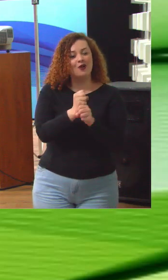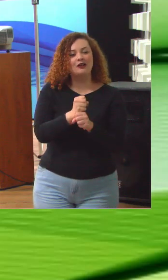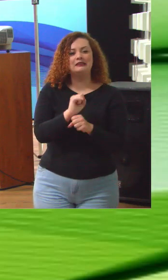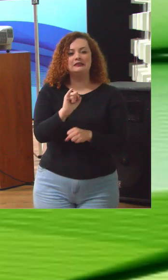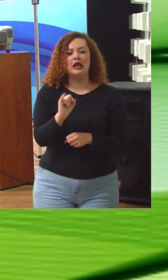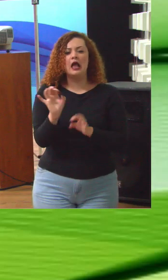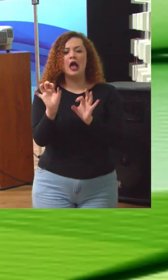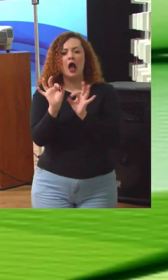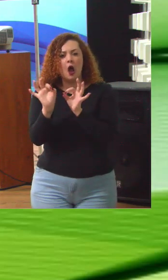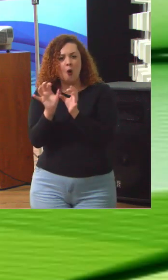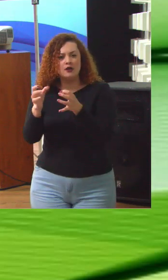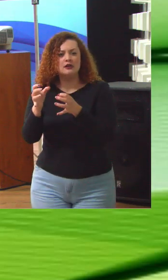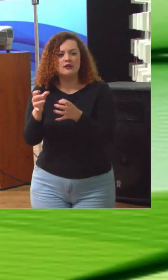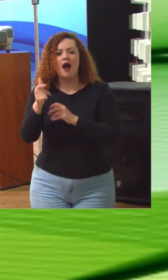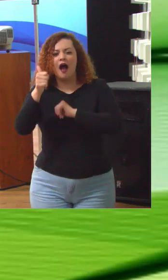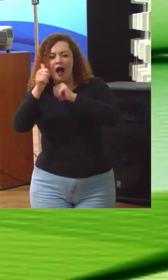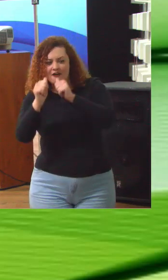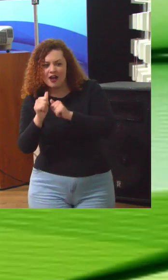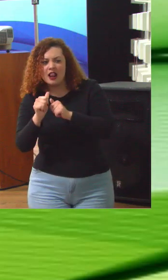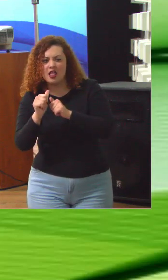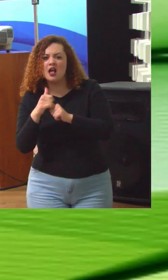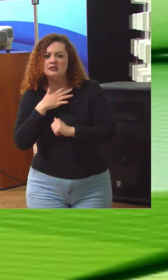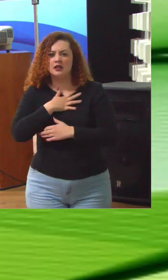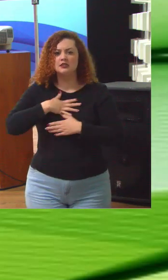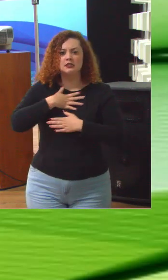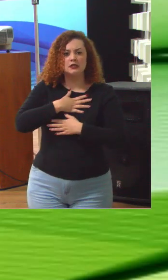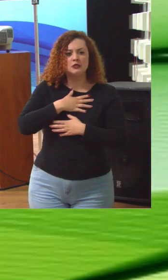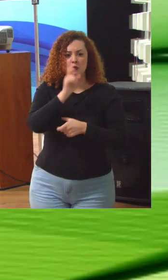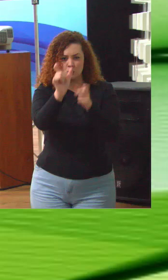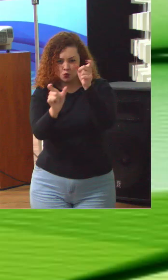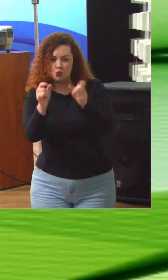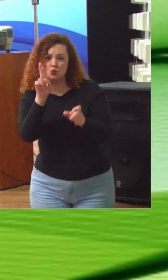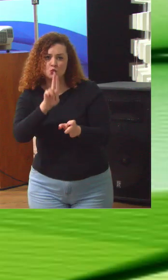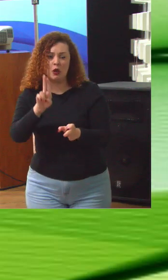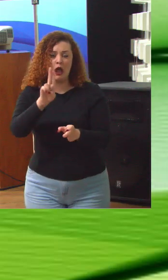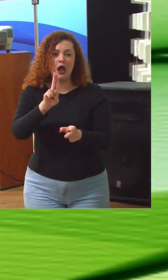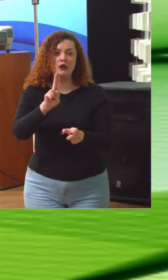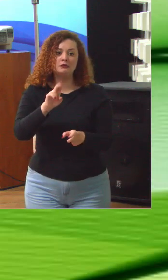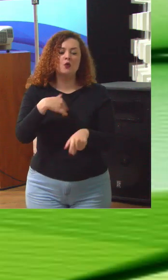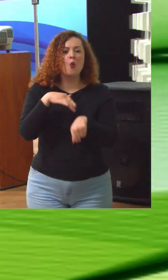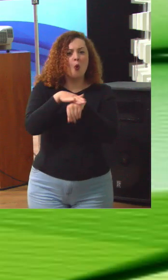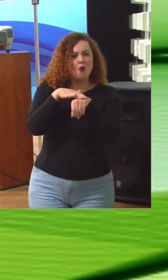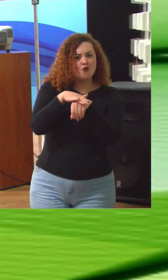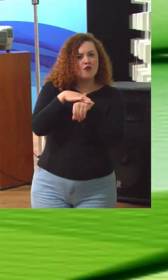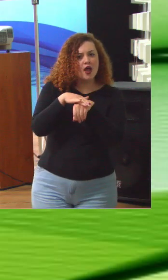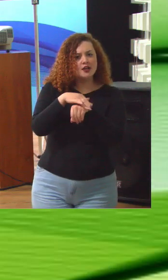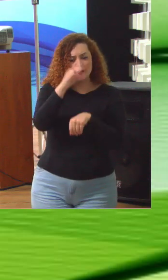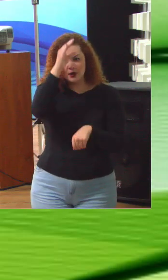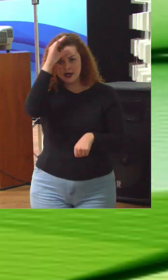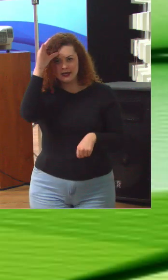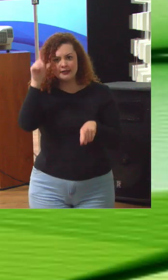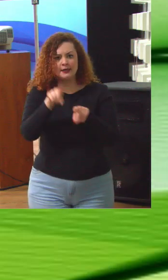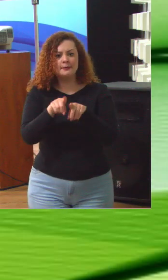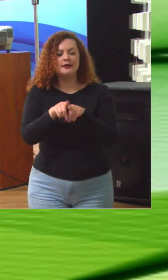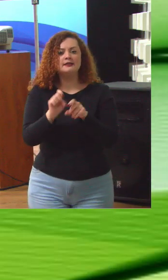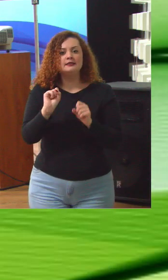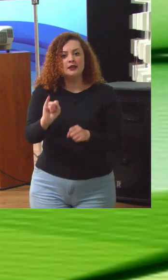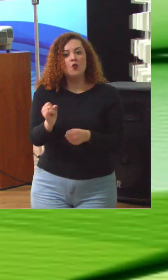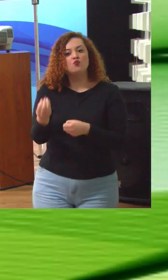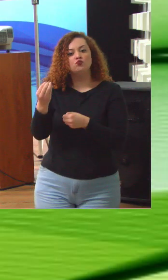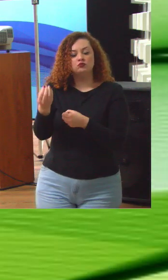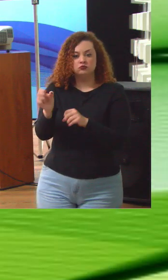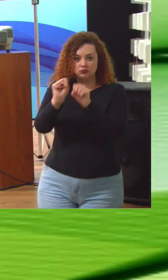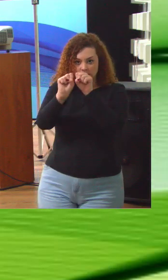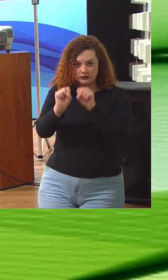avalia a satisfação dos seus usuários se ela reconhece e conversa com o cliente e também a efetividade do sistema de auditoria interna está fraco